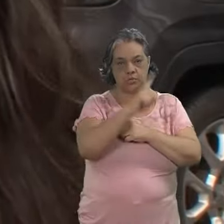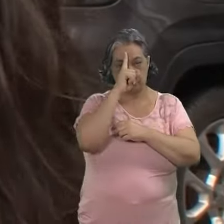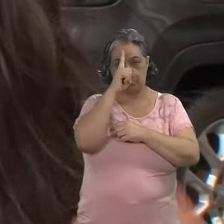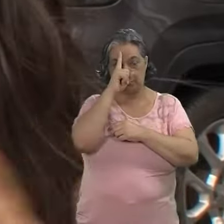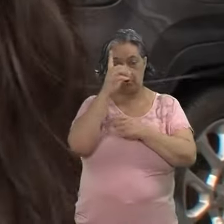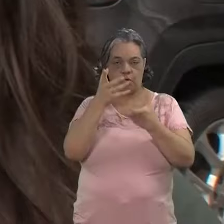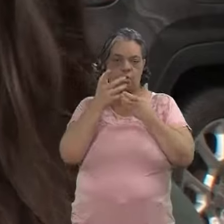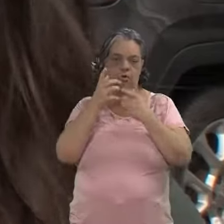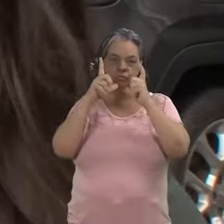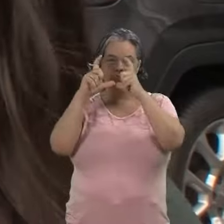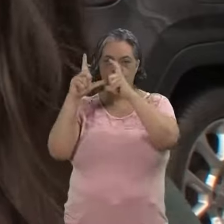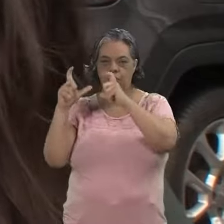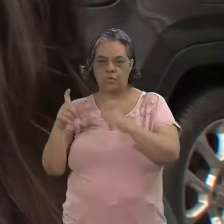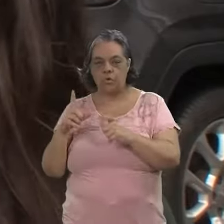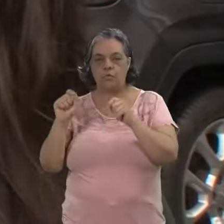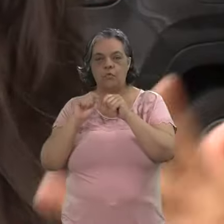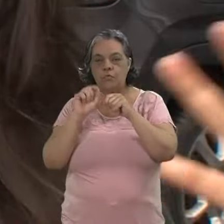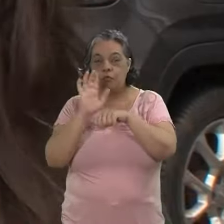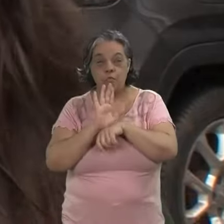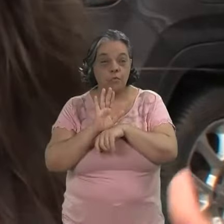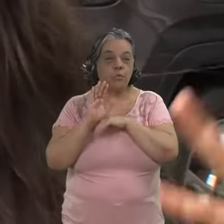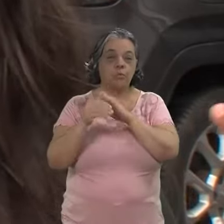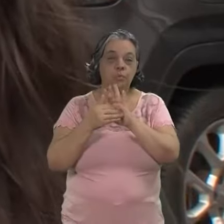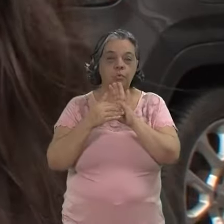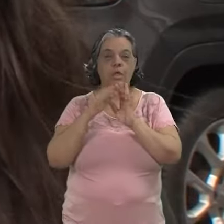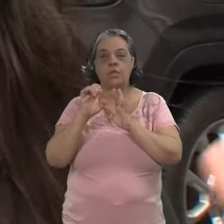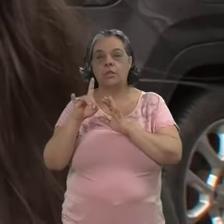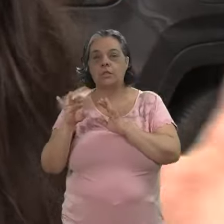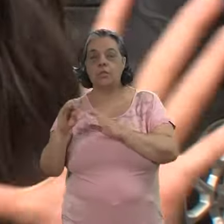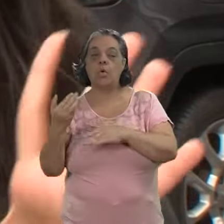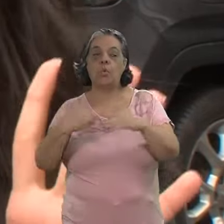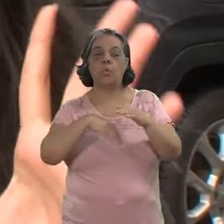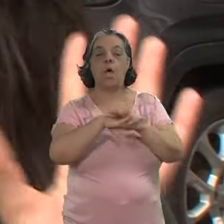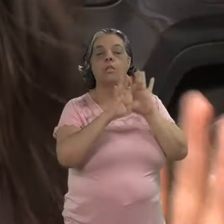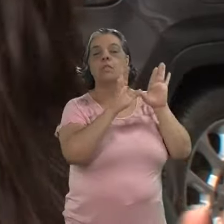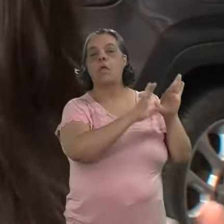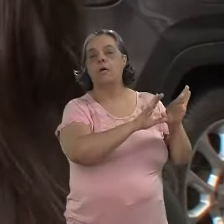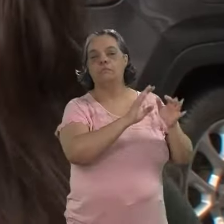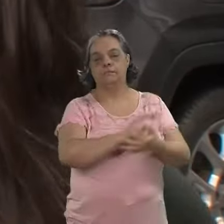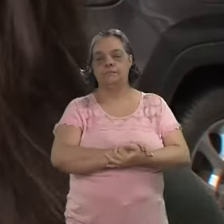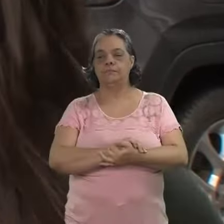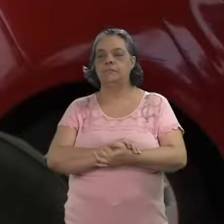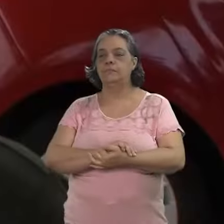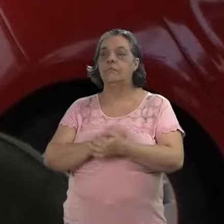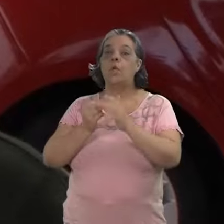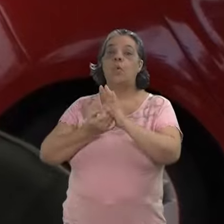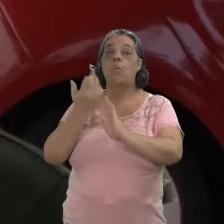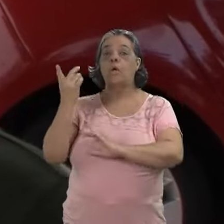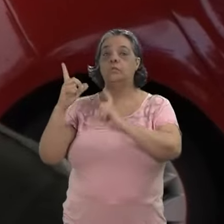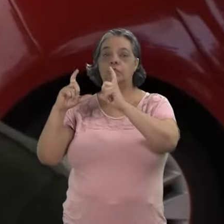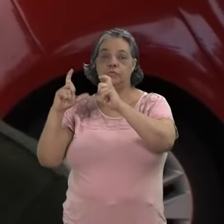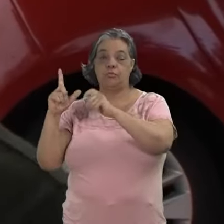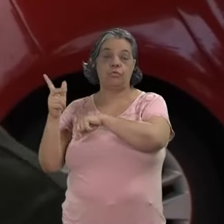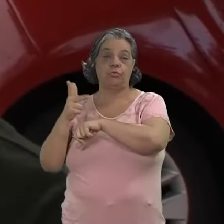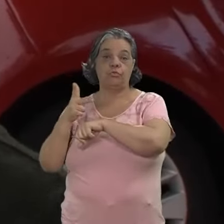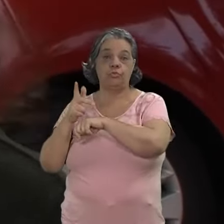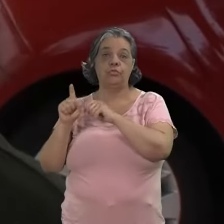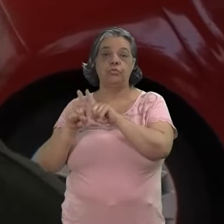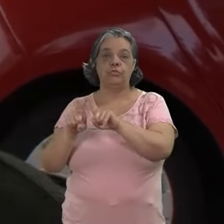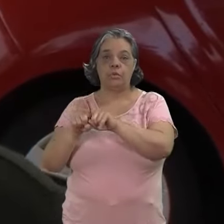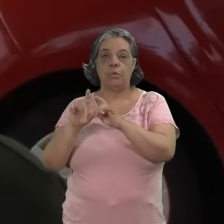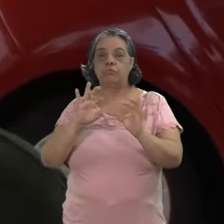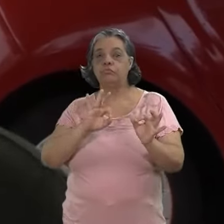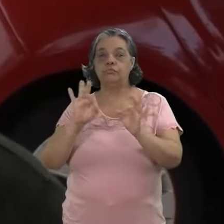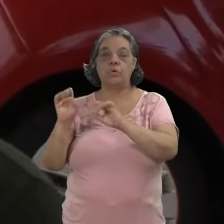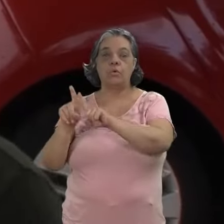fotografo do dia a dia, porque eu gosto muito de fotografia, tudo o que eu filmo, tudo o que eu edito, e aí eu guardo lá nesse Instagram. Tanto as fotos como os